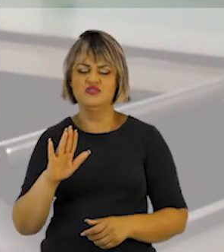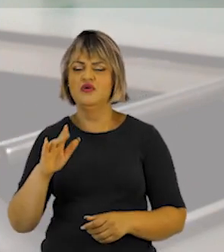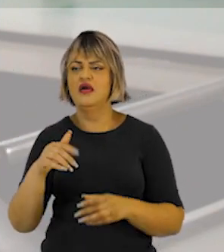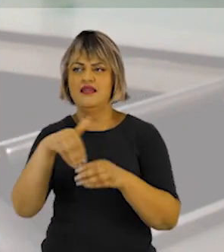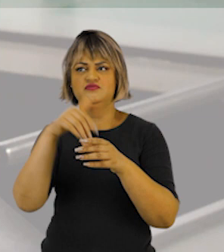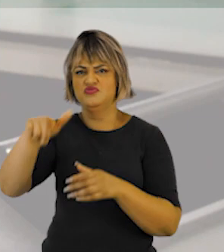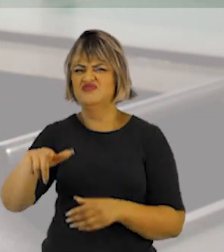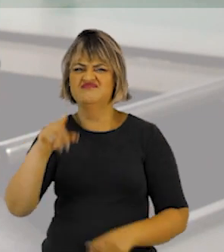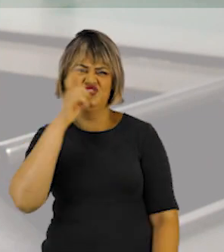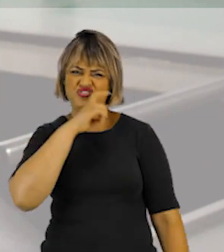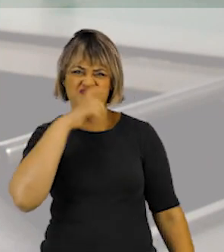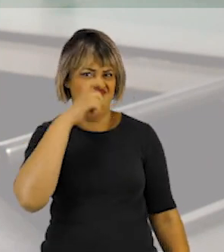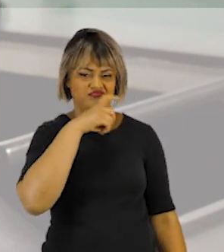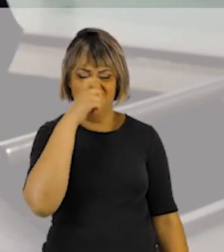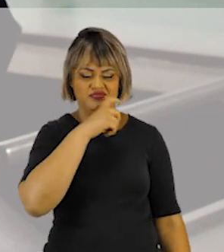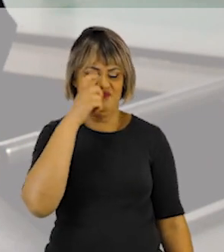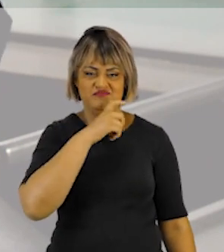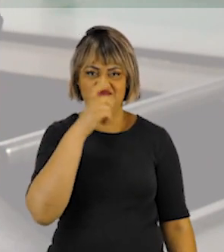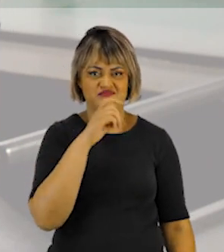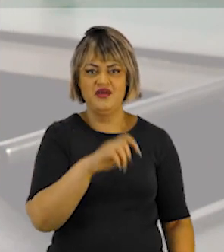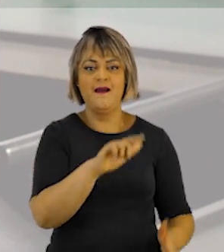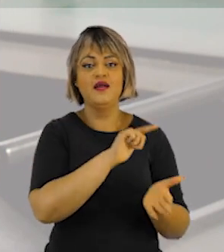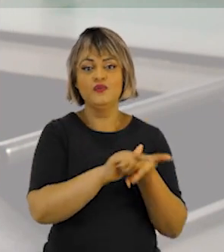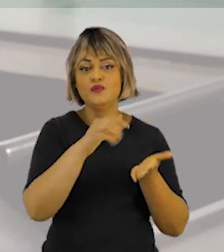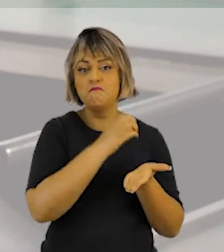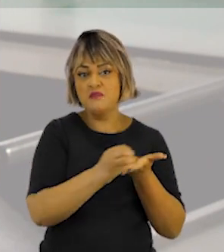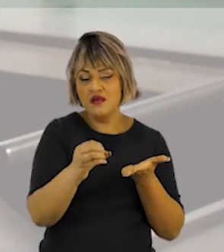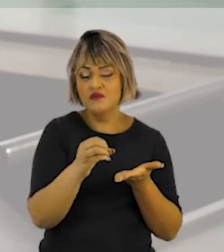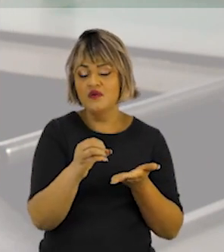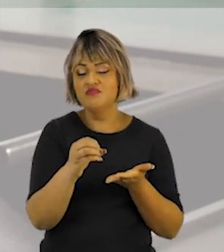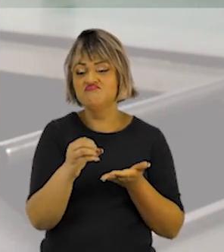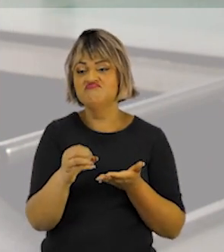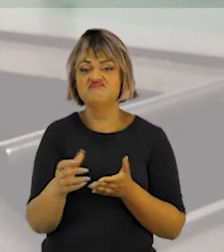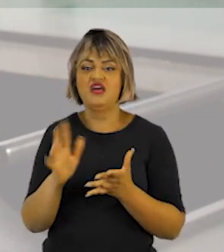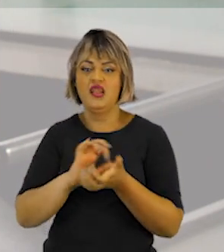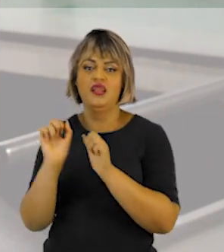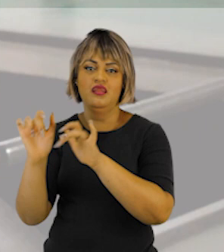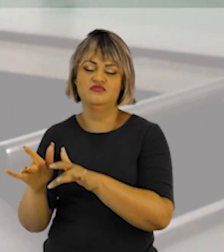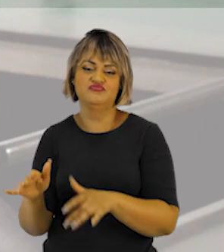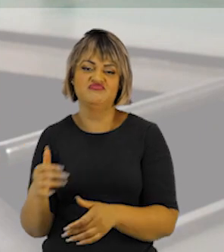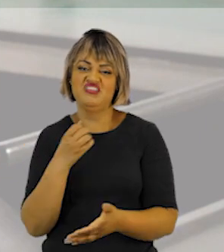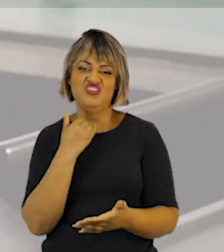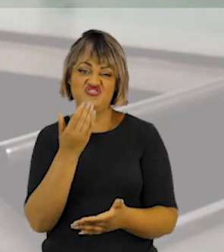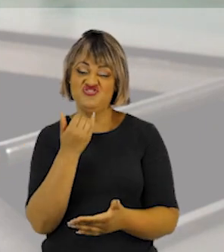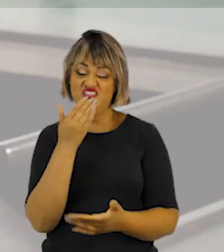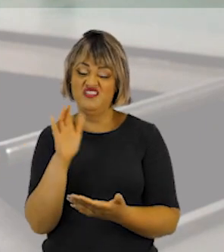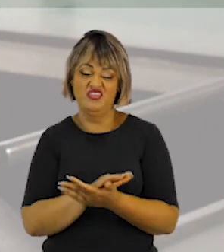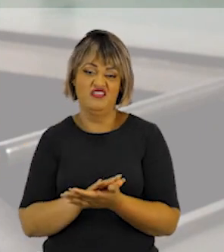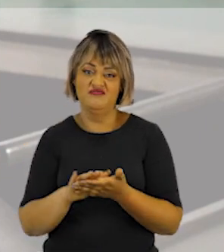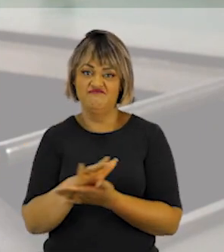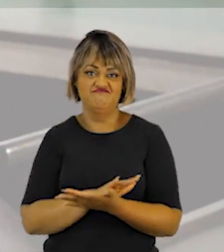candidatos em outro momento. Isso é mentira. Isso é fake news. O voto branco e o voto nulo vão para a lata do lixo, e